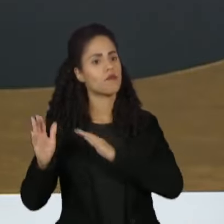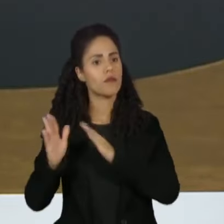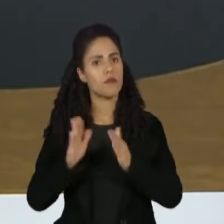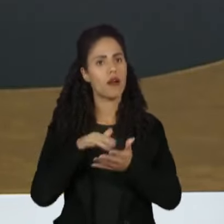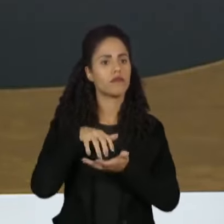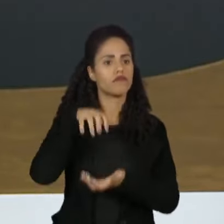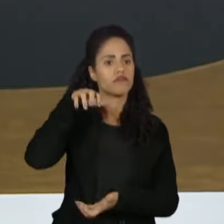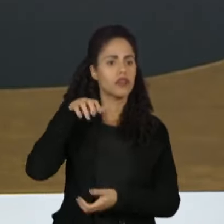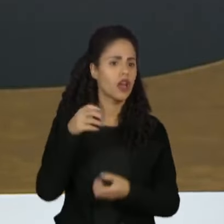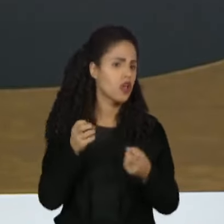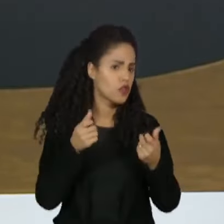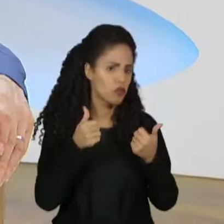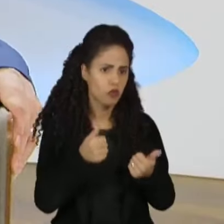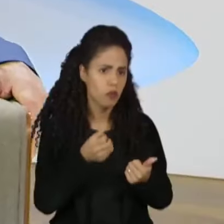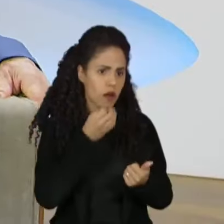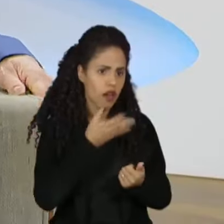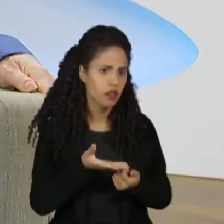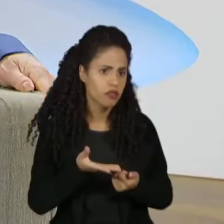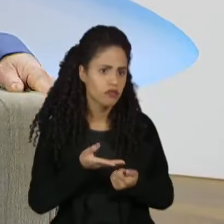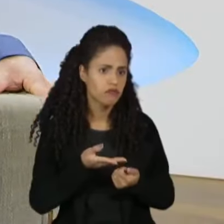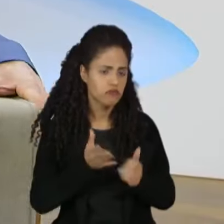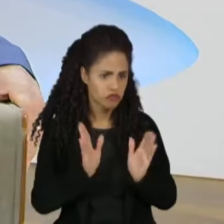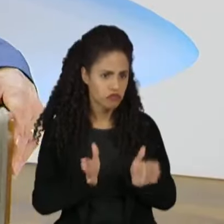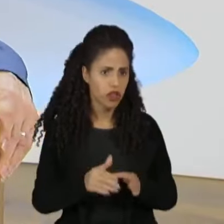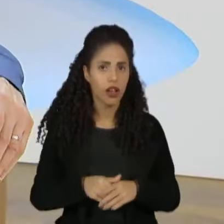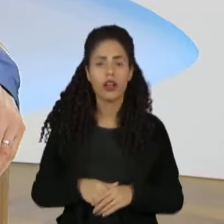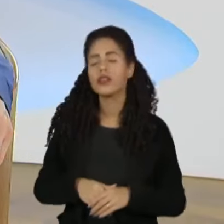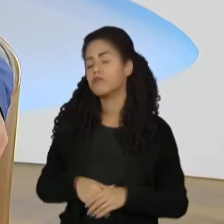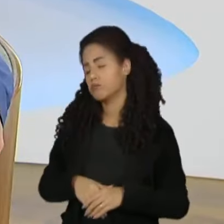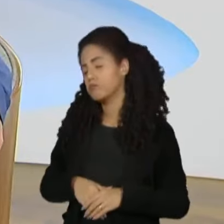envelhecimento está sendo tranquila? Está sendo tranquila.